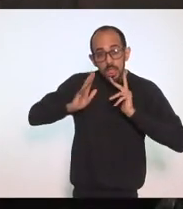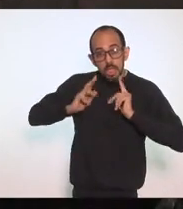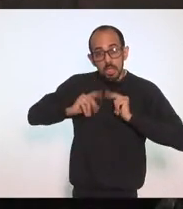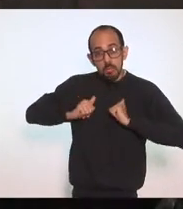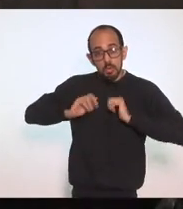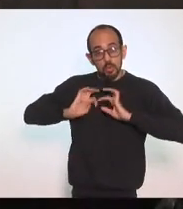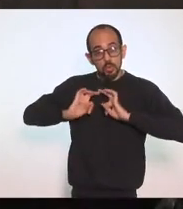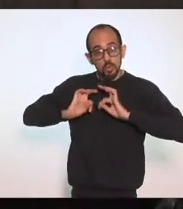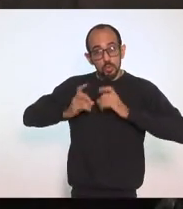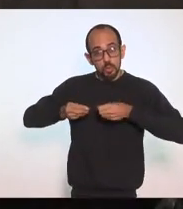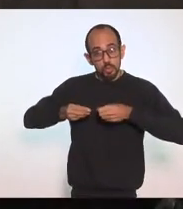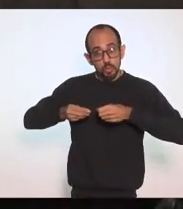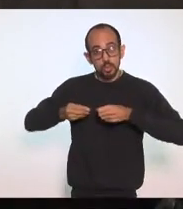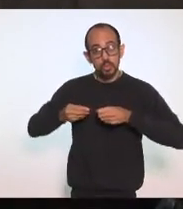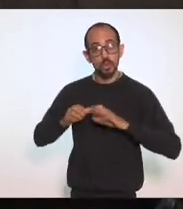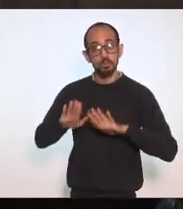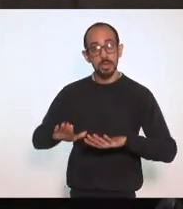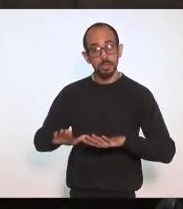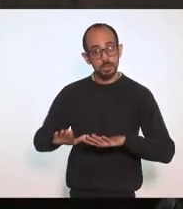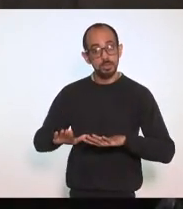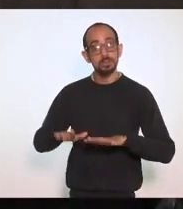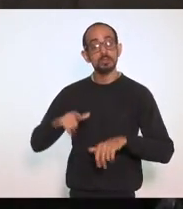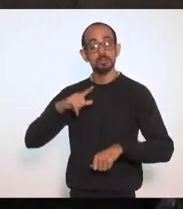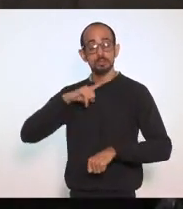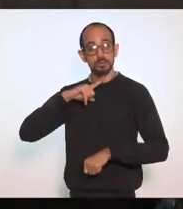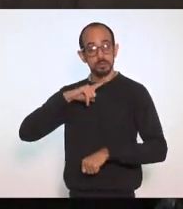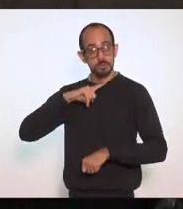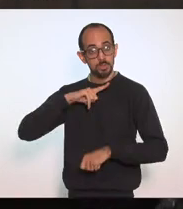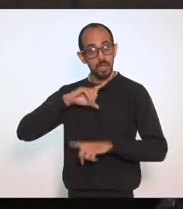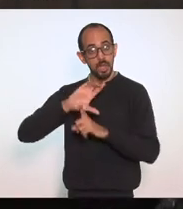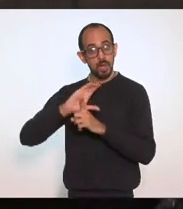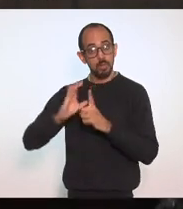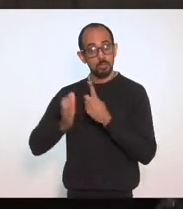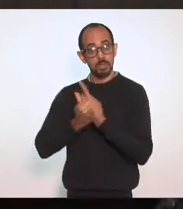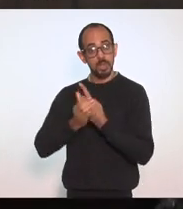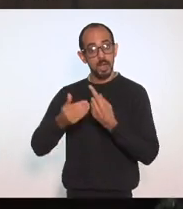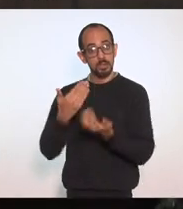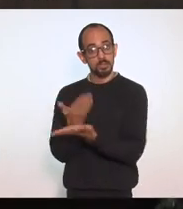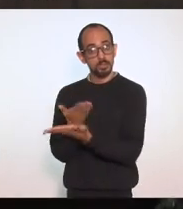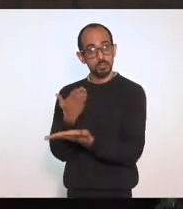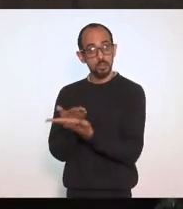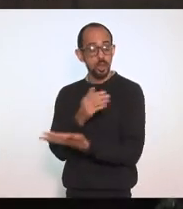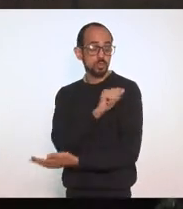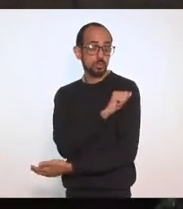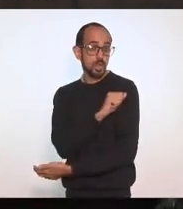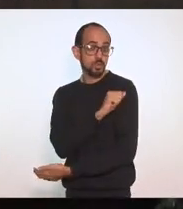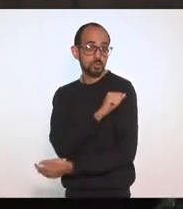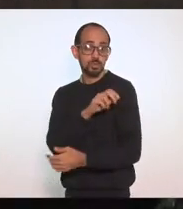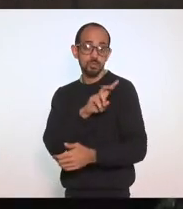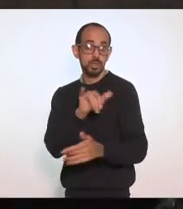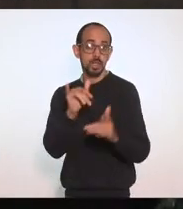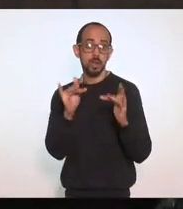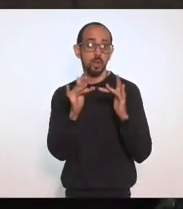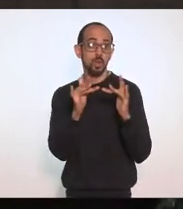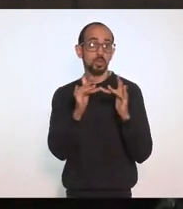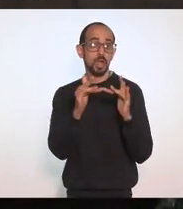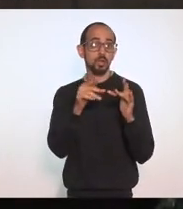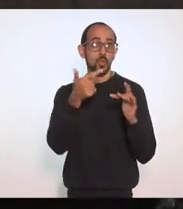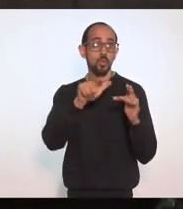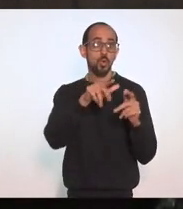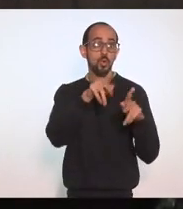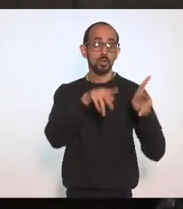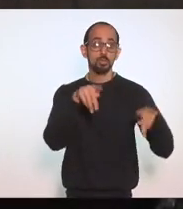higienização De isolamento social Ainda assim As comunidades escolares Estarão Em contato Com outras